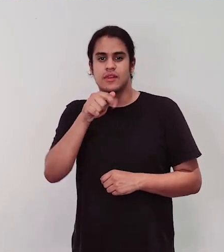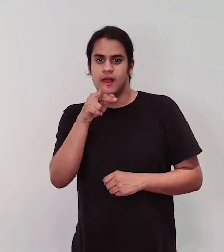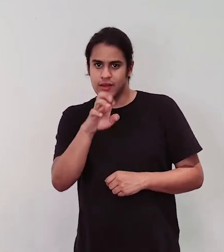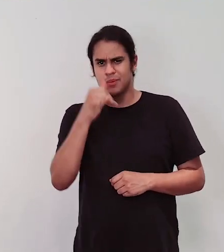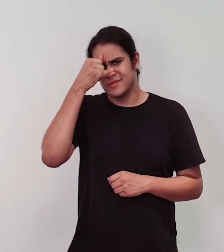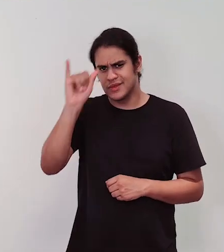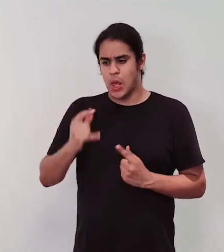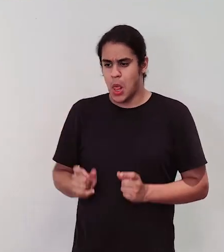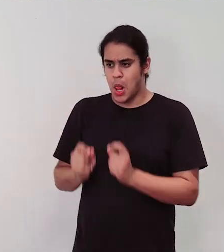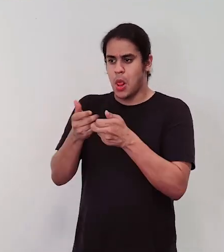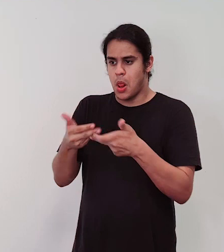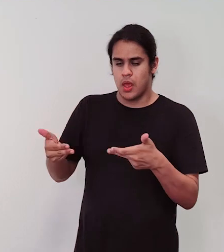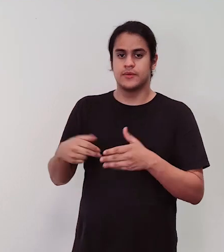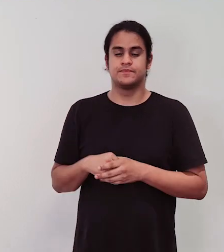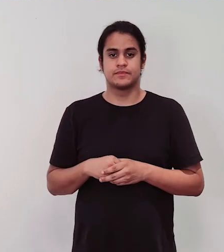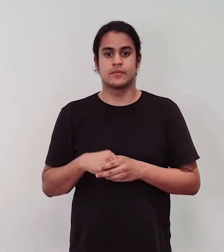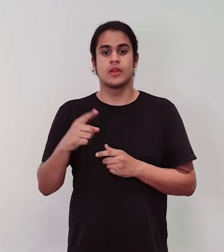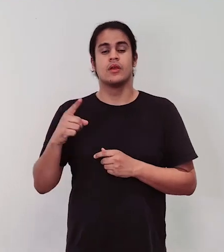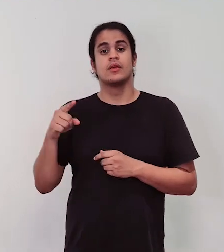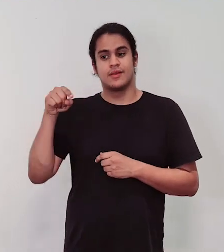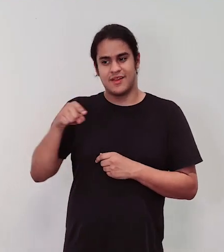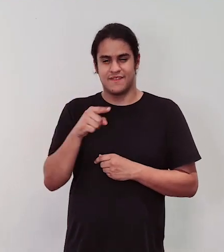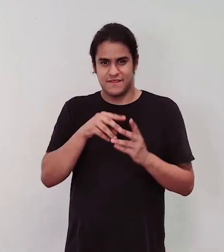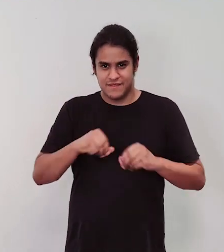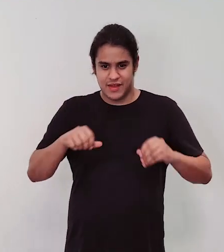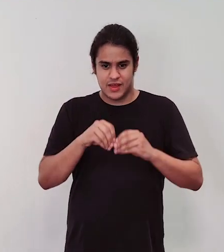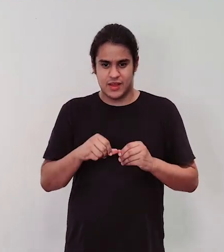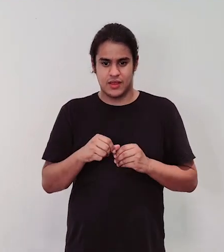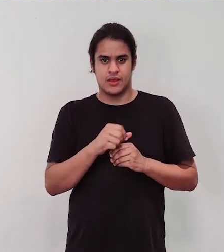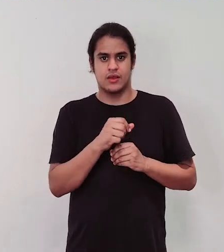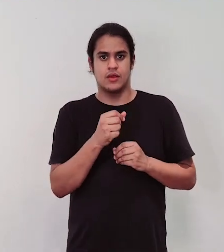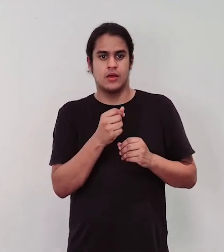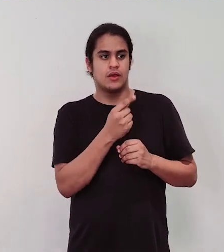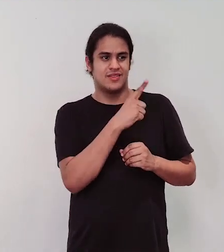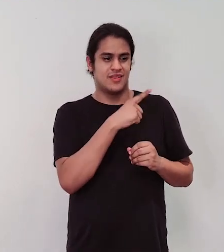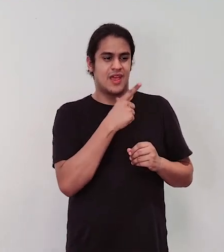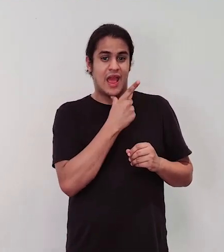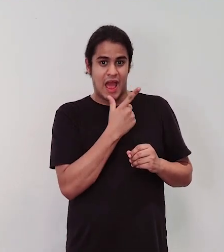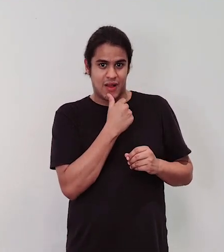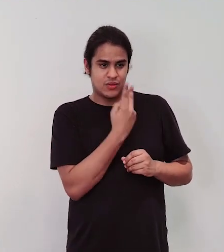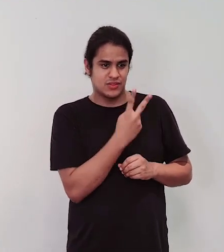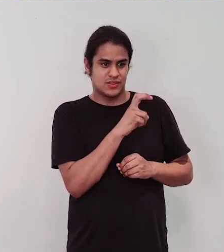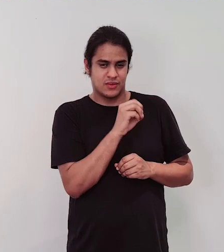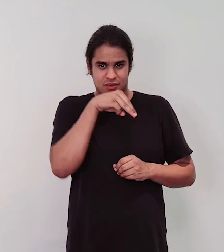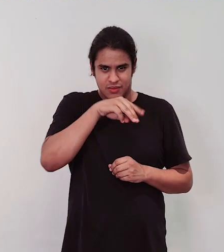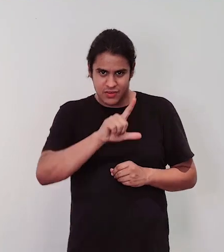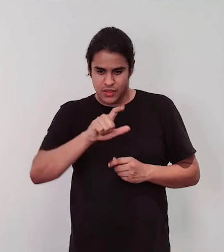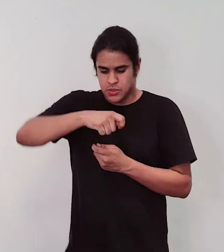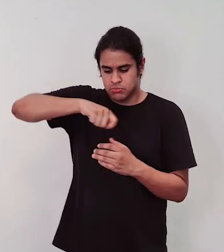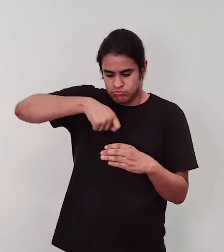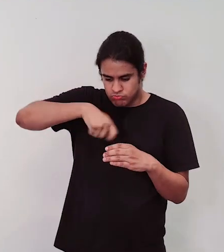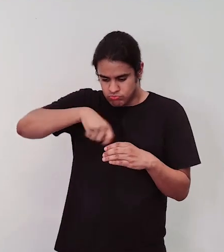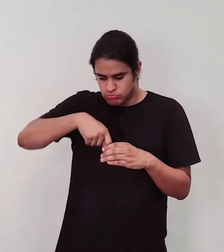você dilui a farinha em 1 quarto da água até ela dissolver bem não ficar